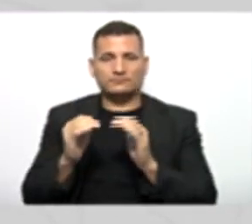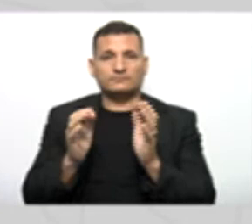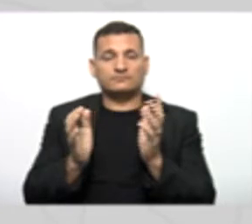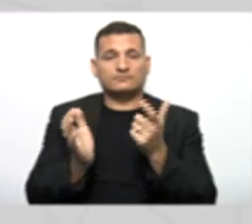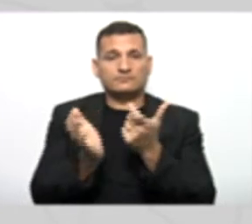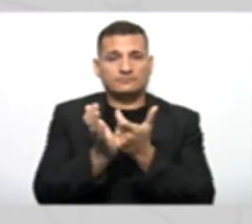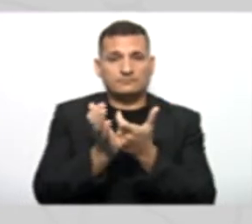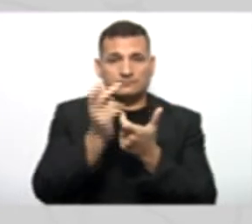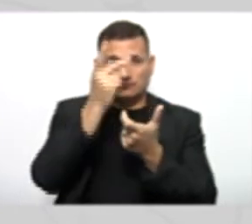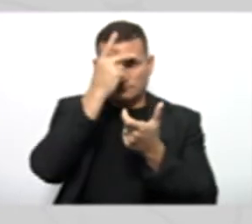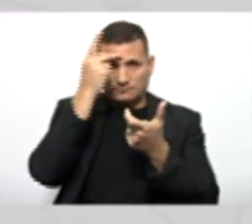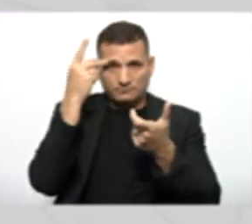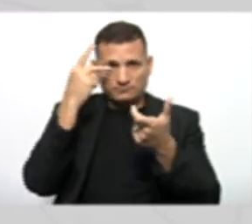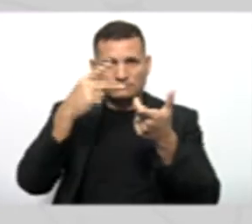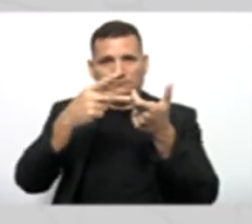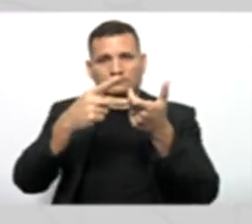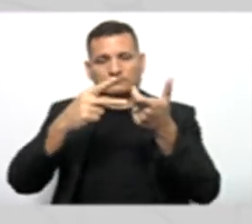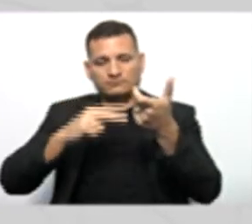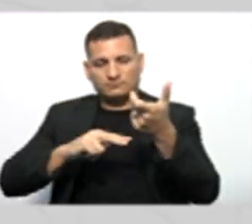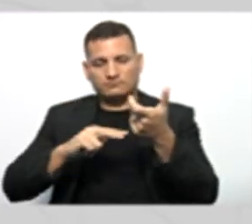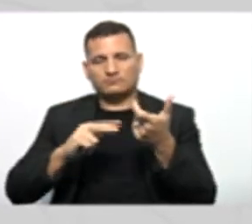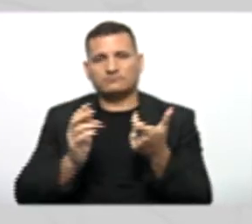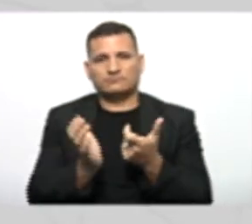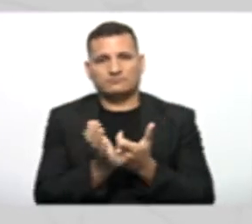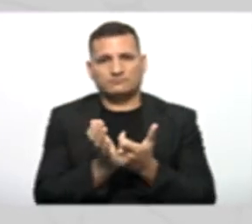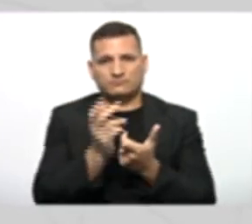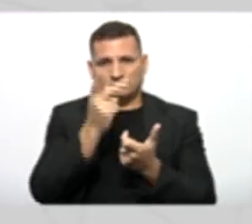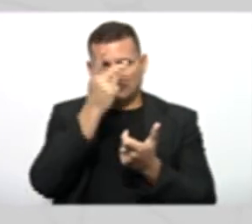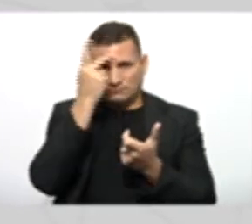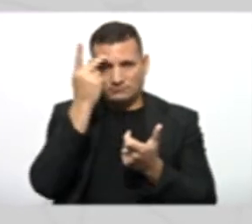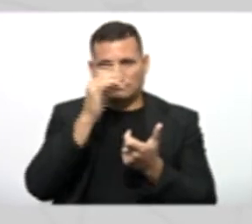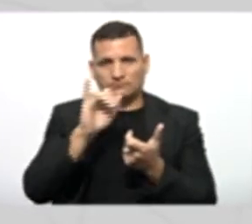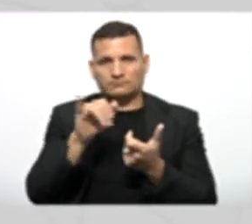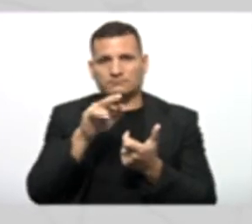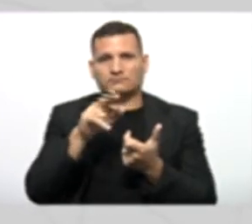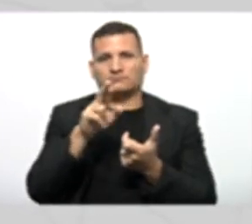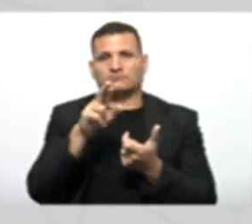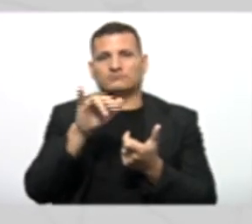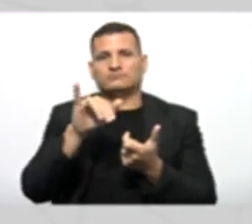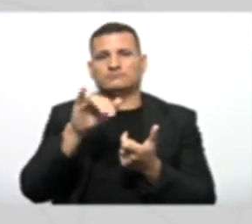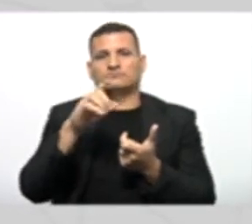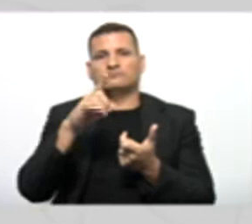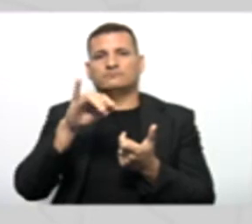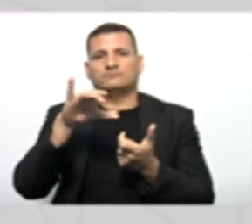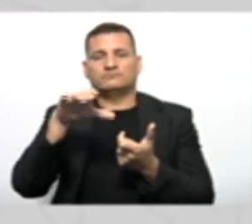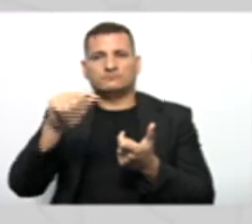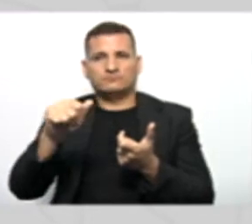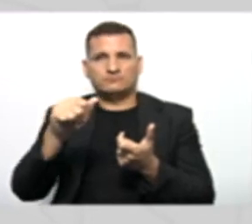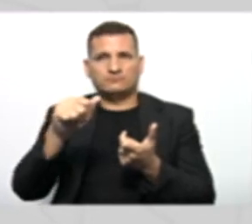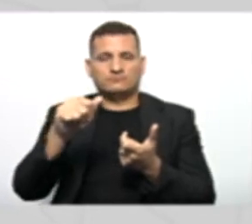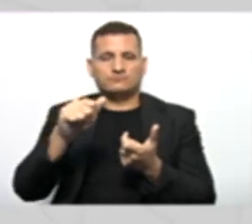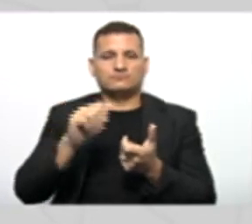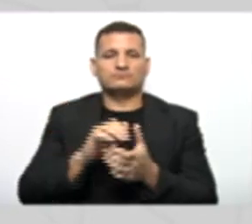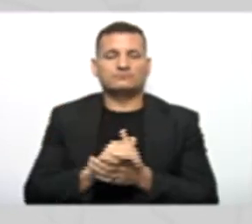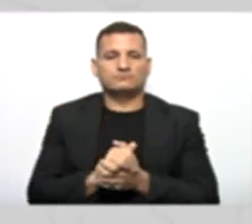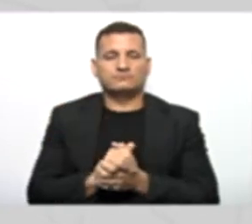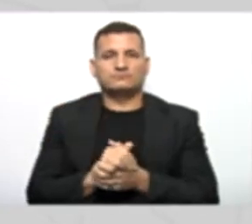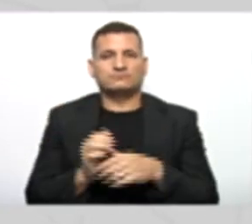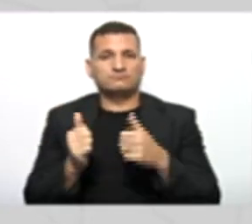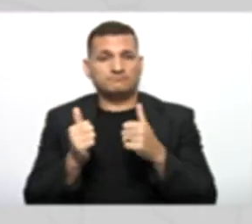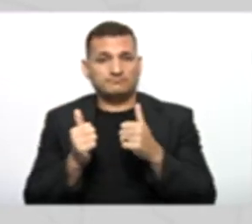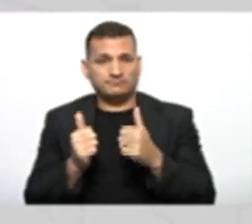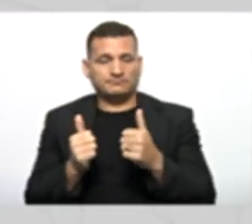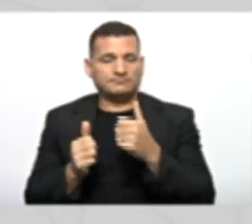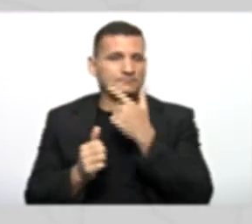Que foram herdadas Pela pessoa jurídica E as características Próprias da pessoa jurídica Beleza pessoal?